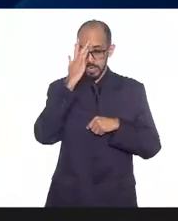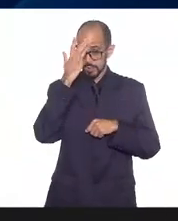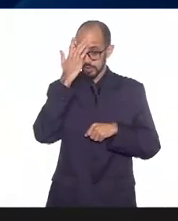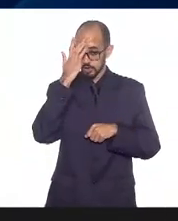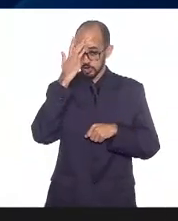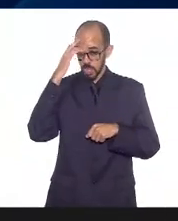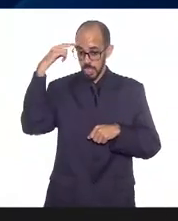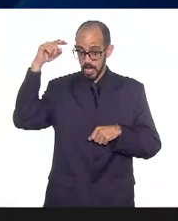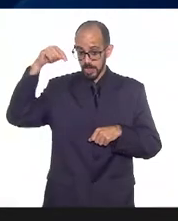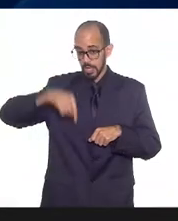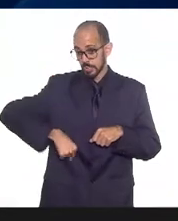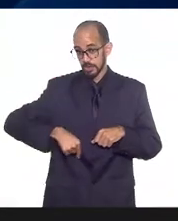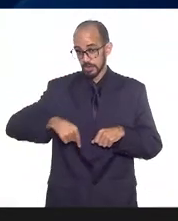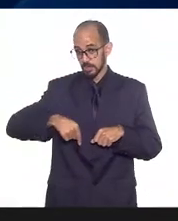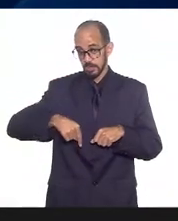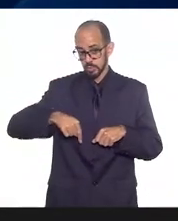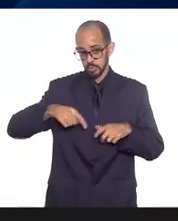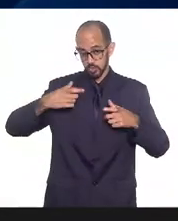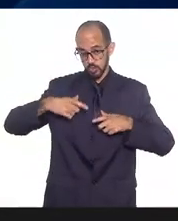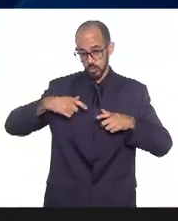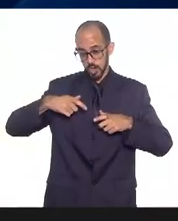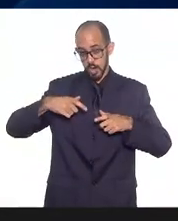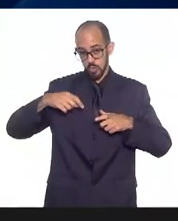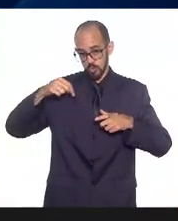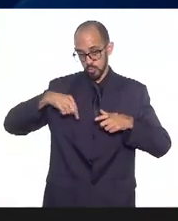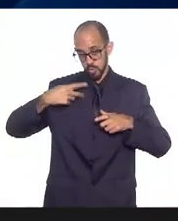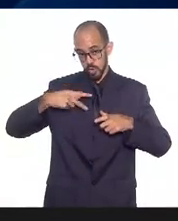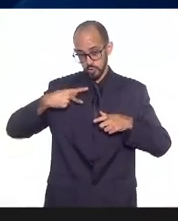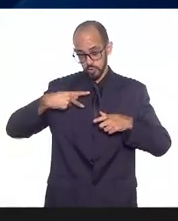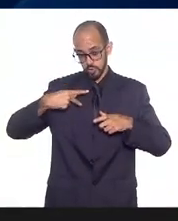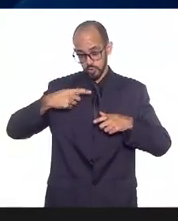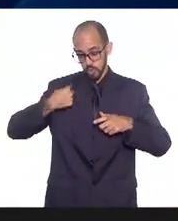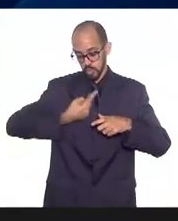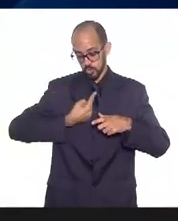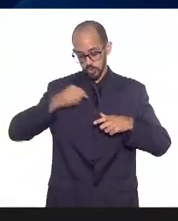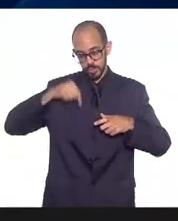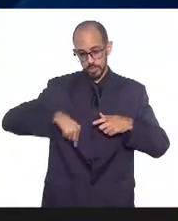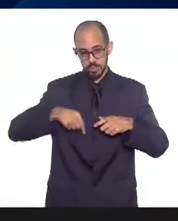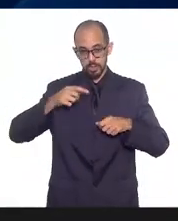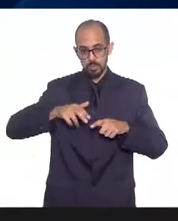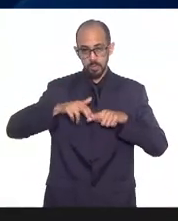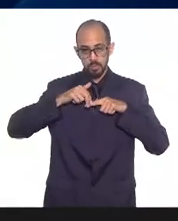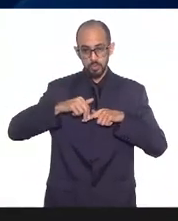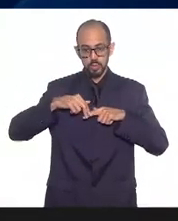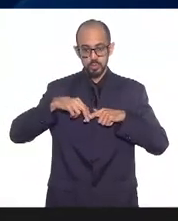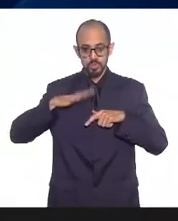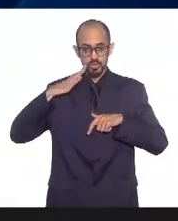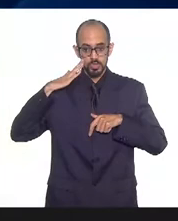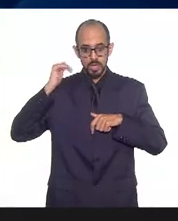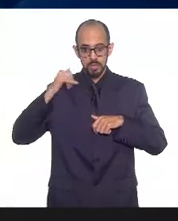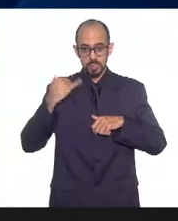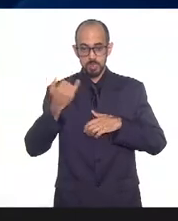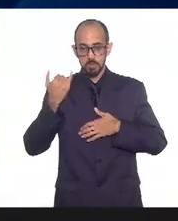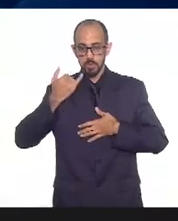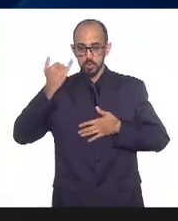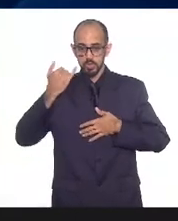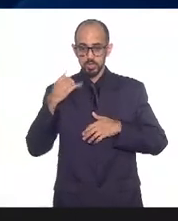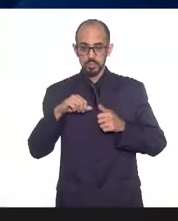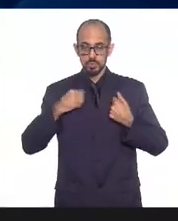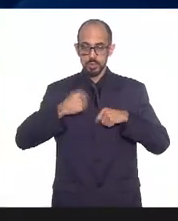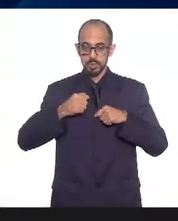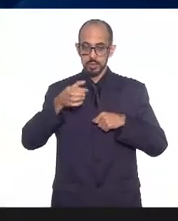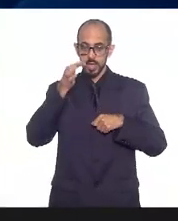nossa região. Então, a gente vê que devido a essa movimentação é importante que seja dada uma